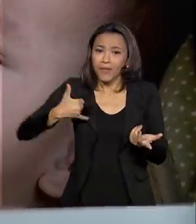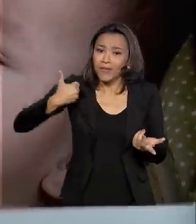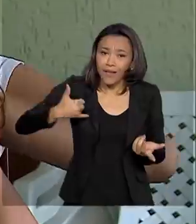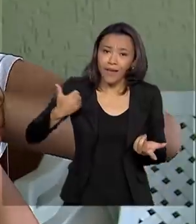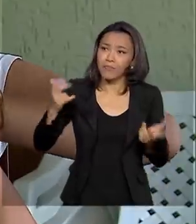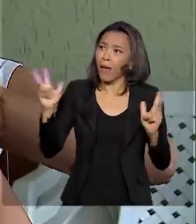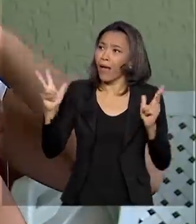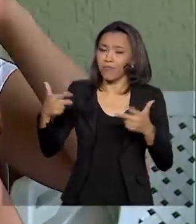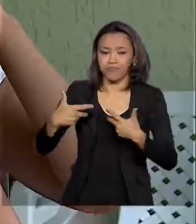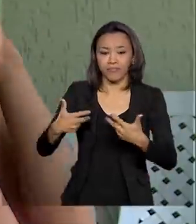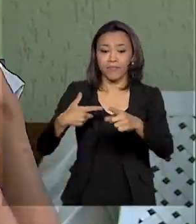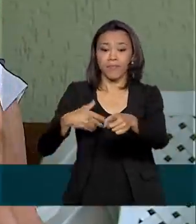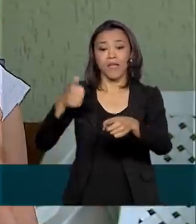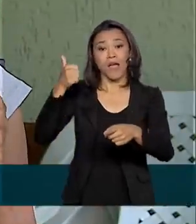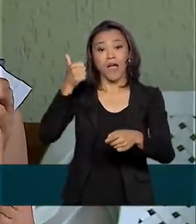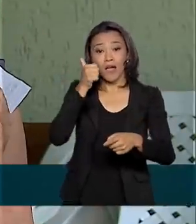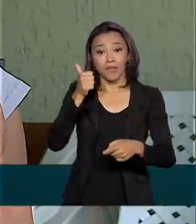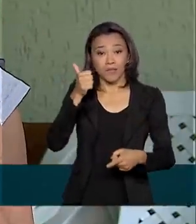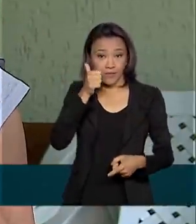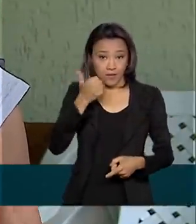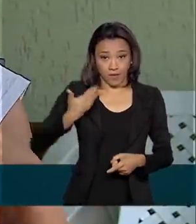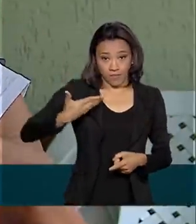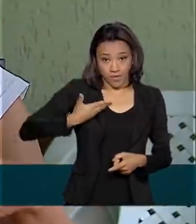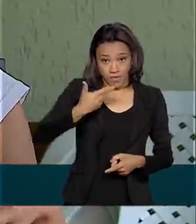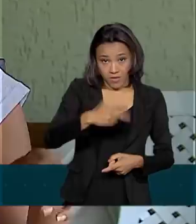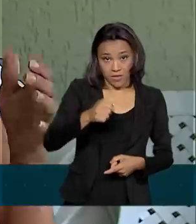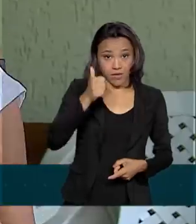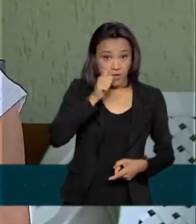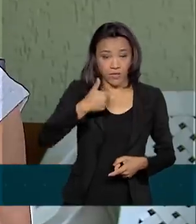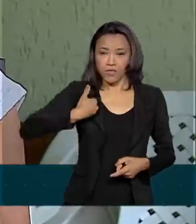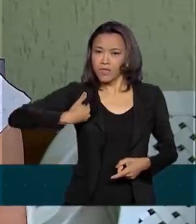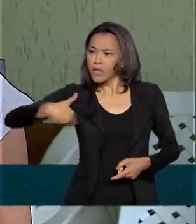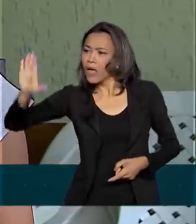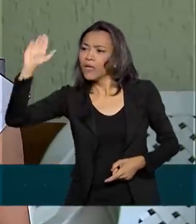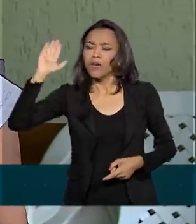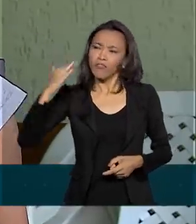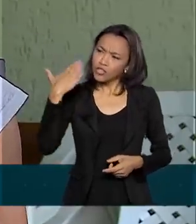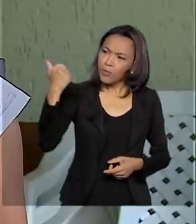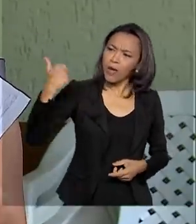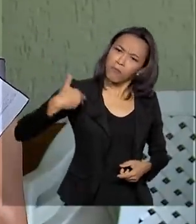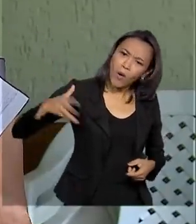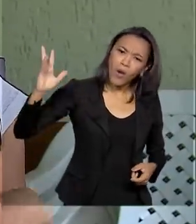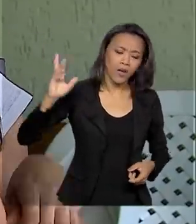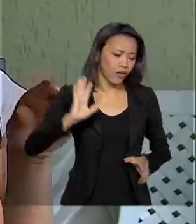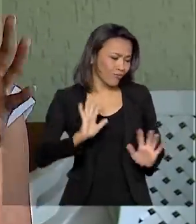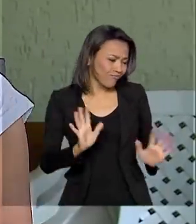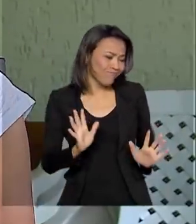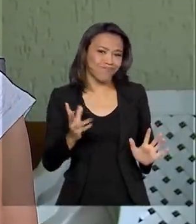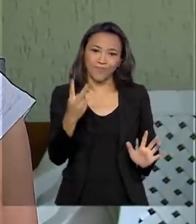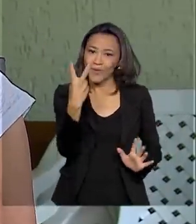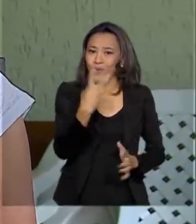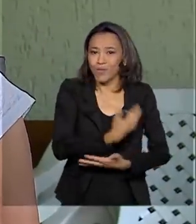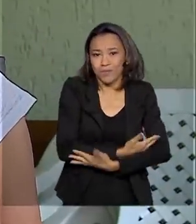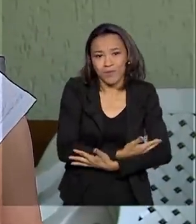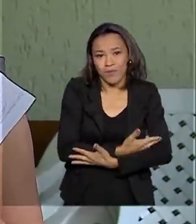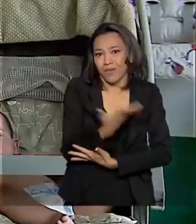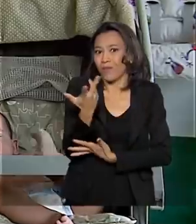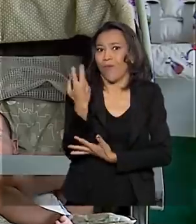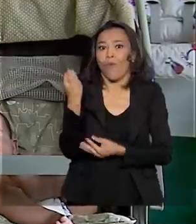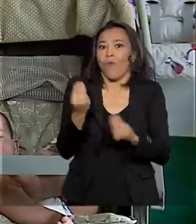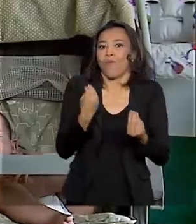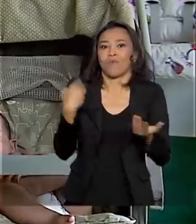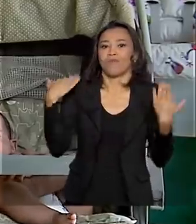período. As amigas saíam, elas iam lá em casa, vamos, eu falei, como é que eu vou? Dois recém-nascidos para cuidar, não tem como.